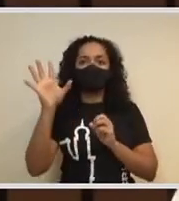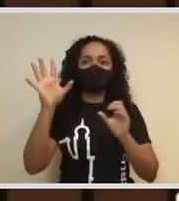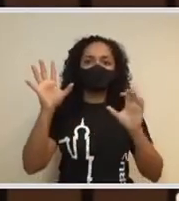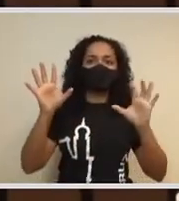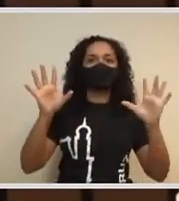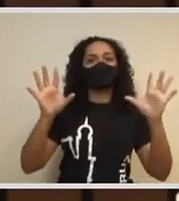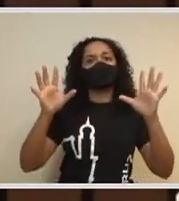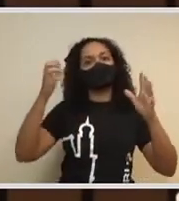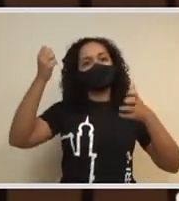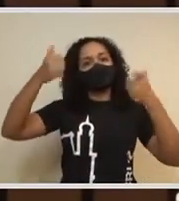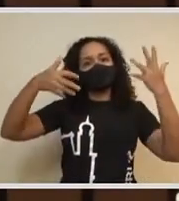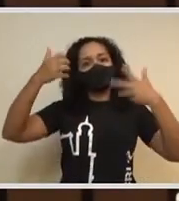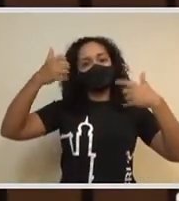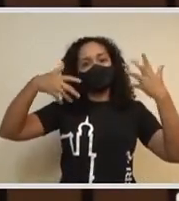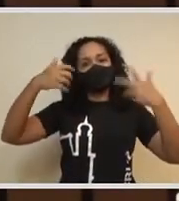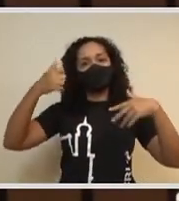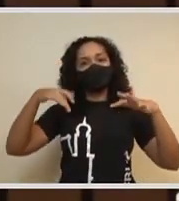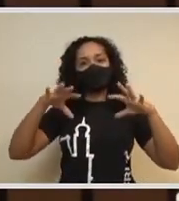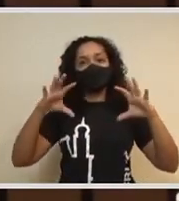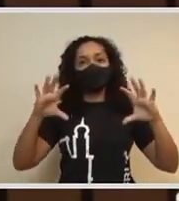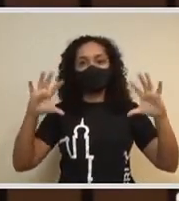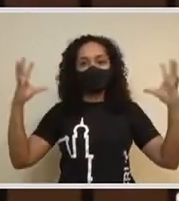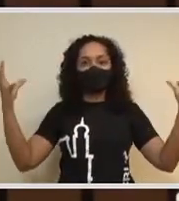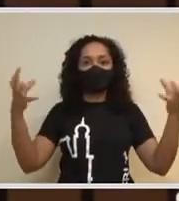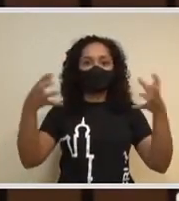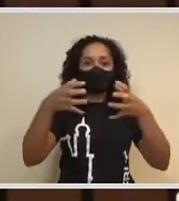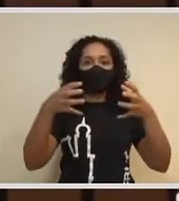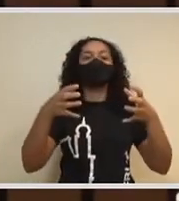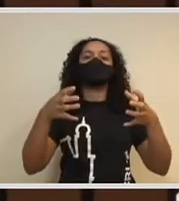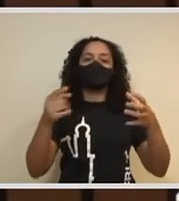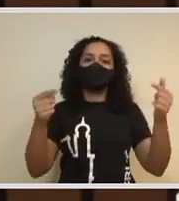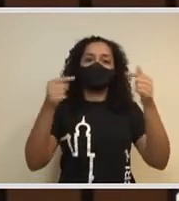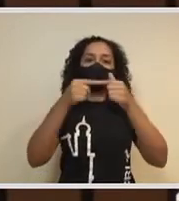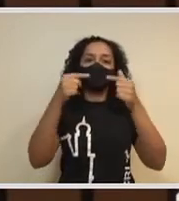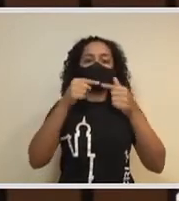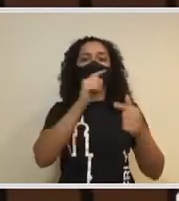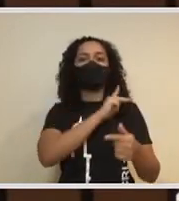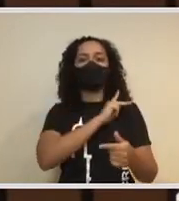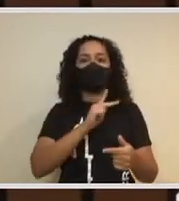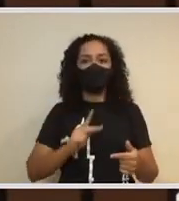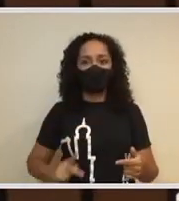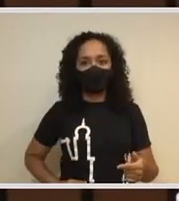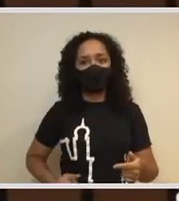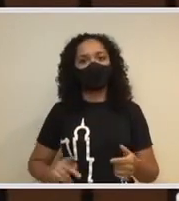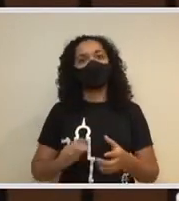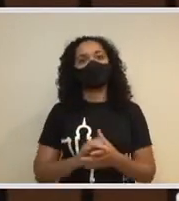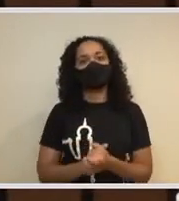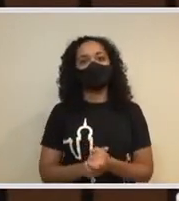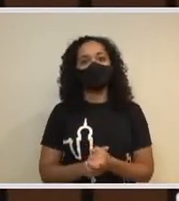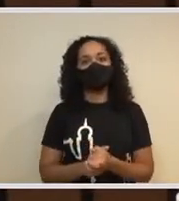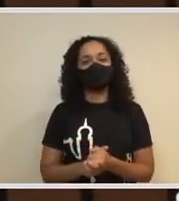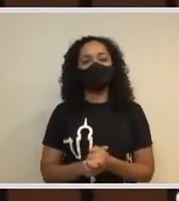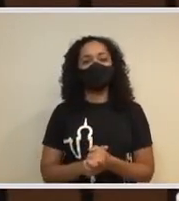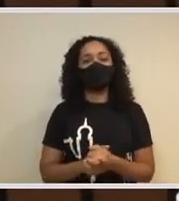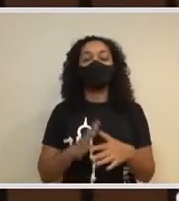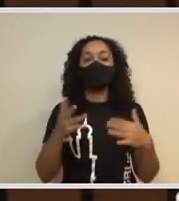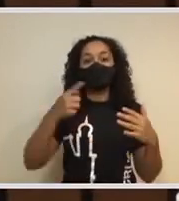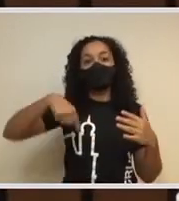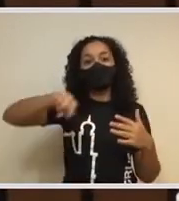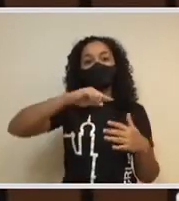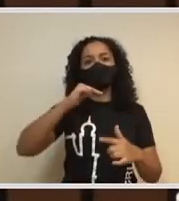coordenação geral que uma presidência deve ter e nós vamos estar trabalhando,